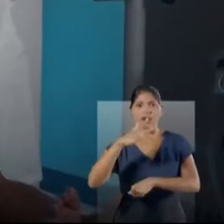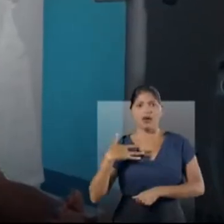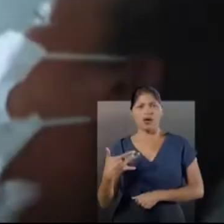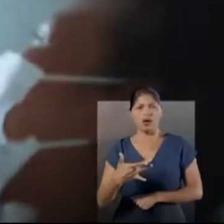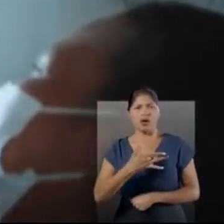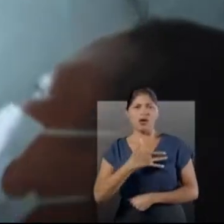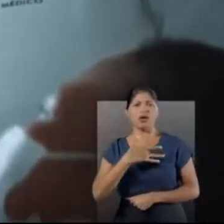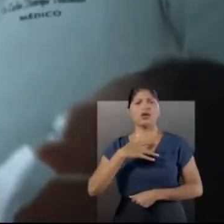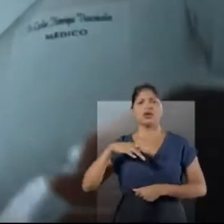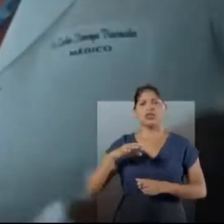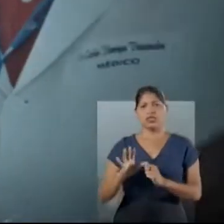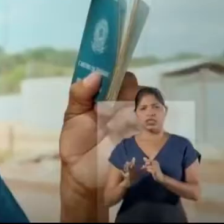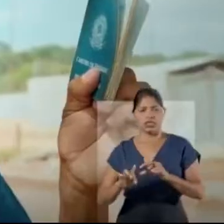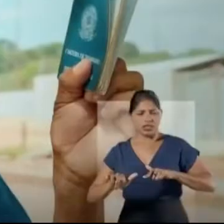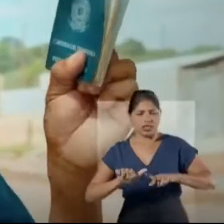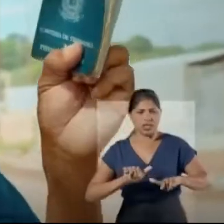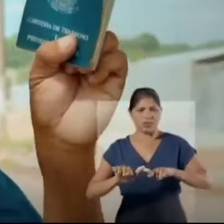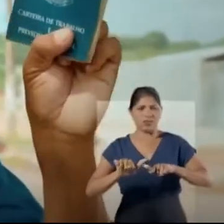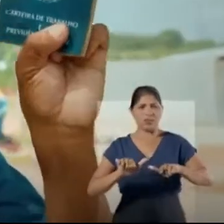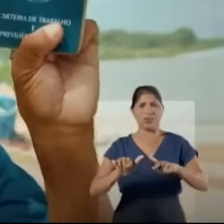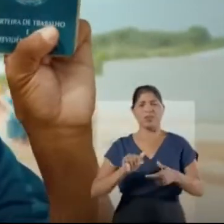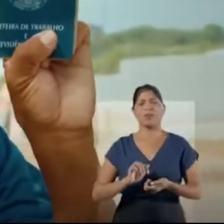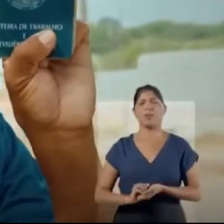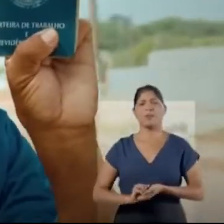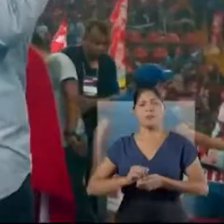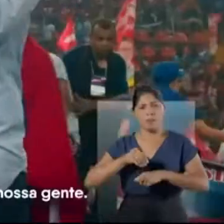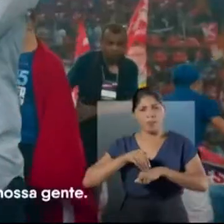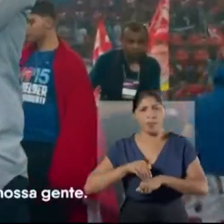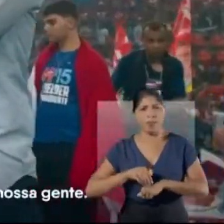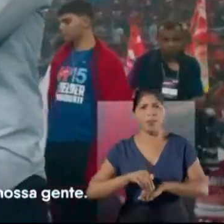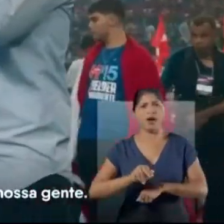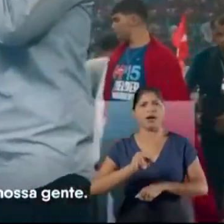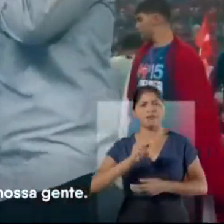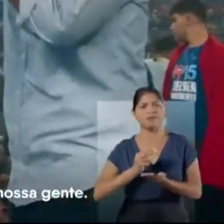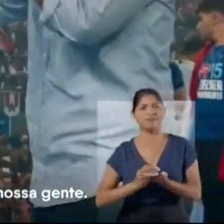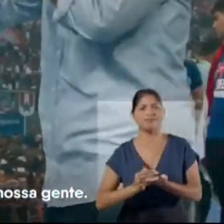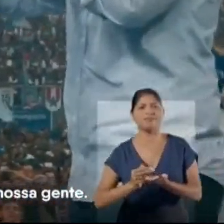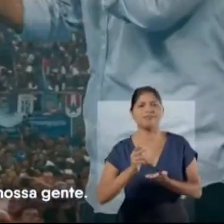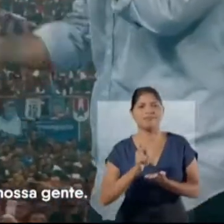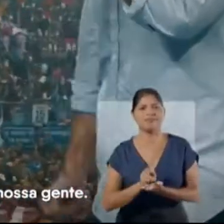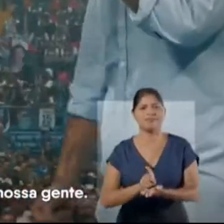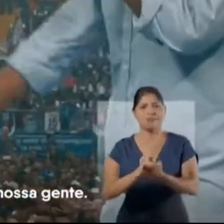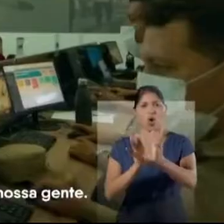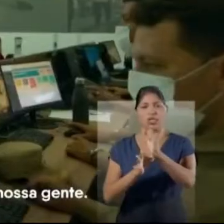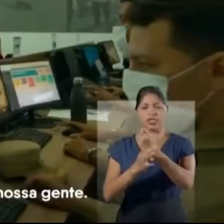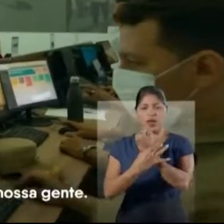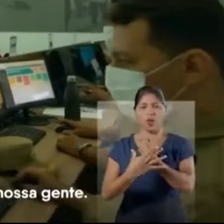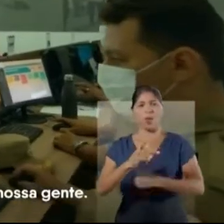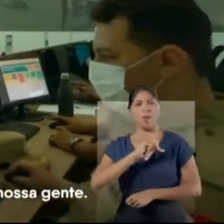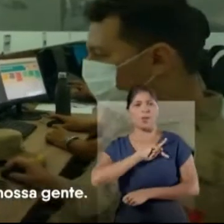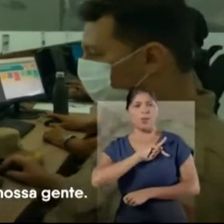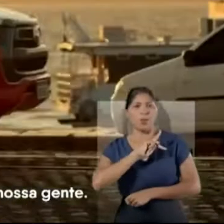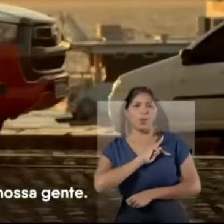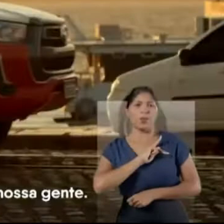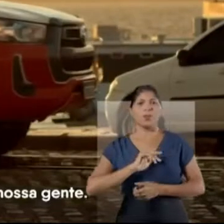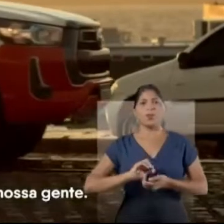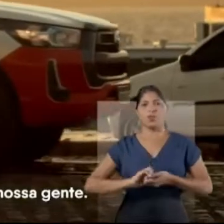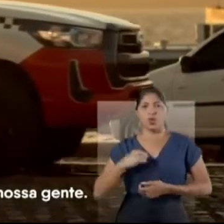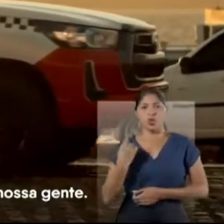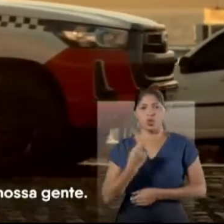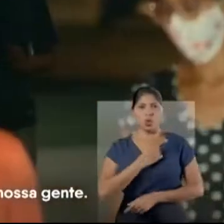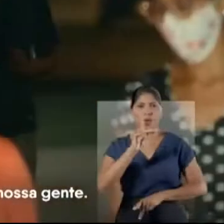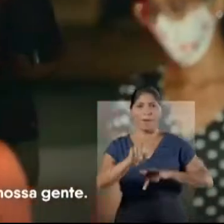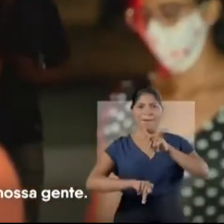Com mais saúde. Com mais emprego. Para seguir em frente. Com segurança pública